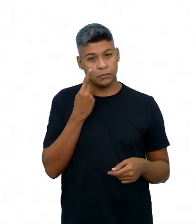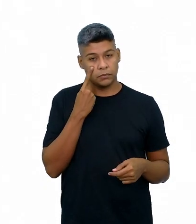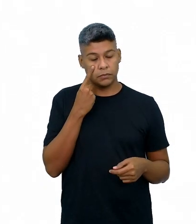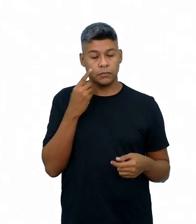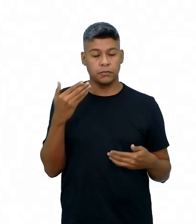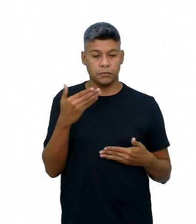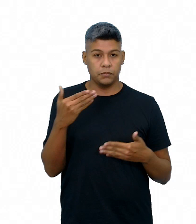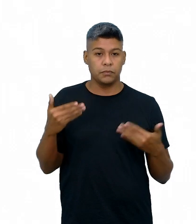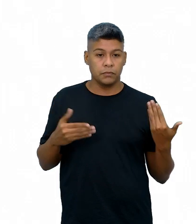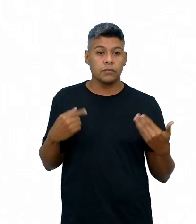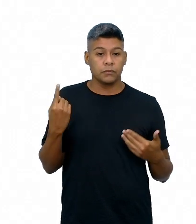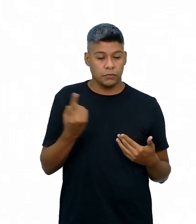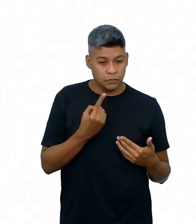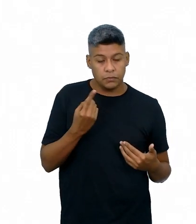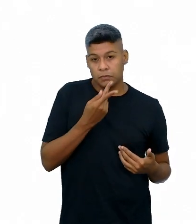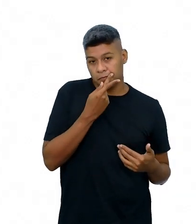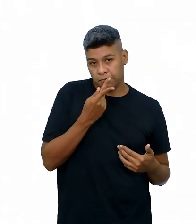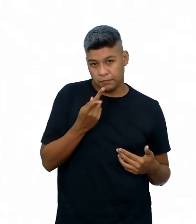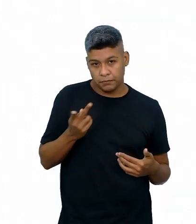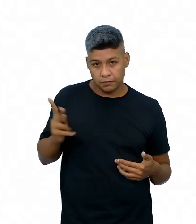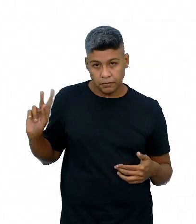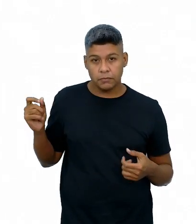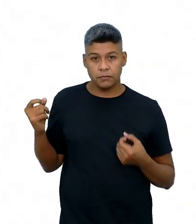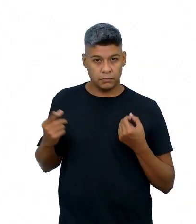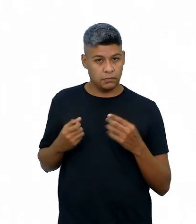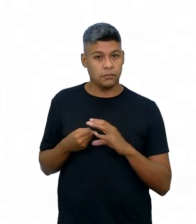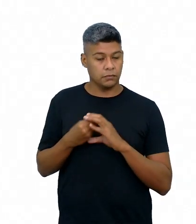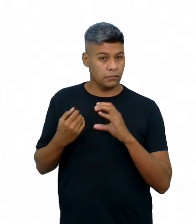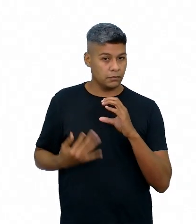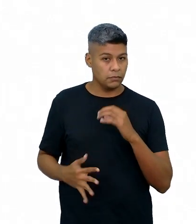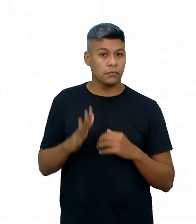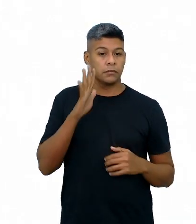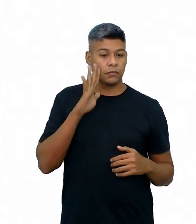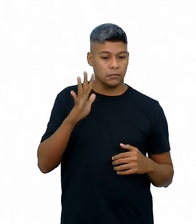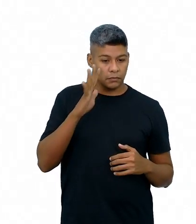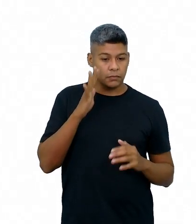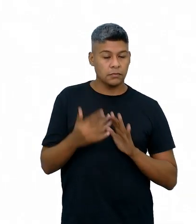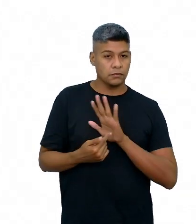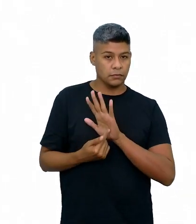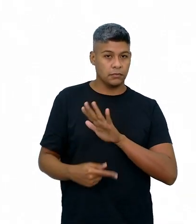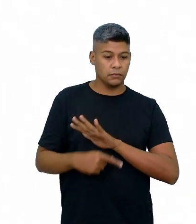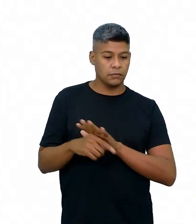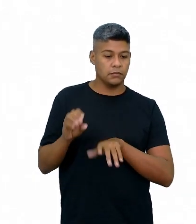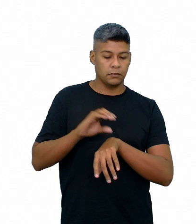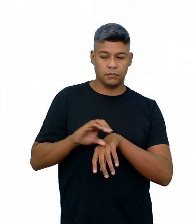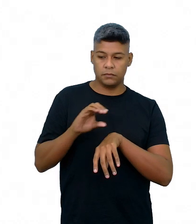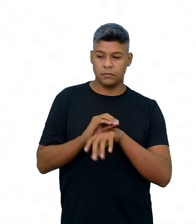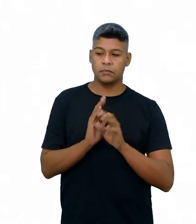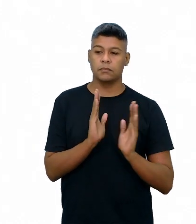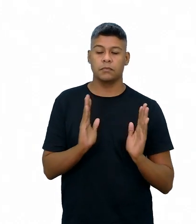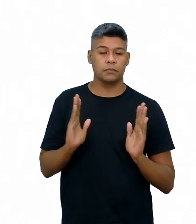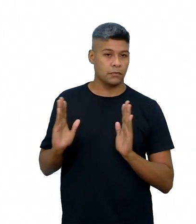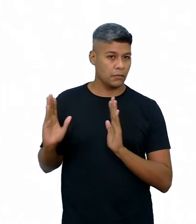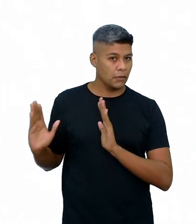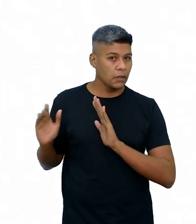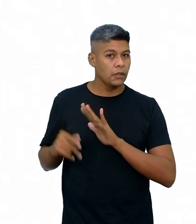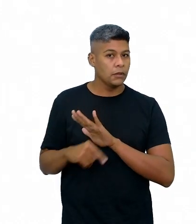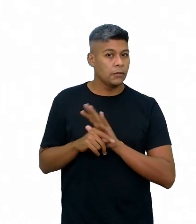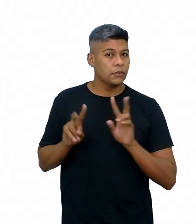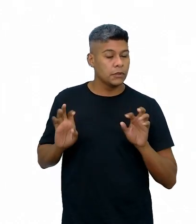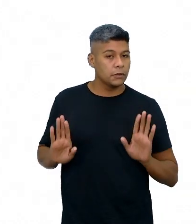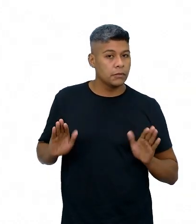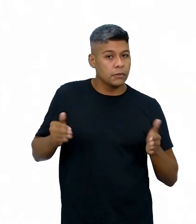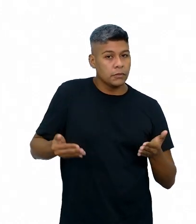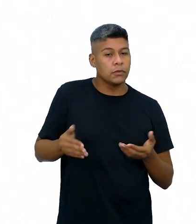slide. Nós vamos revisitar alguns aspectos teóricos apresentados na formação de etapa, sobre o tema